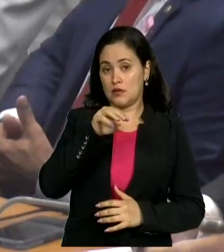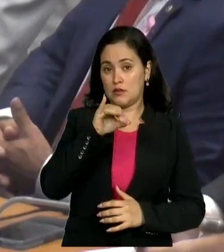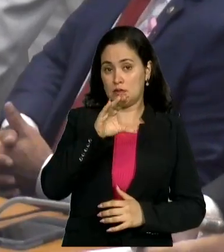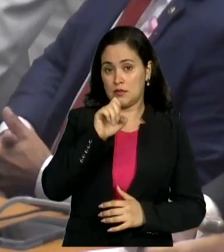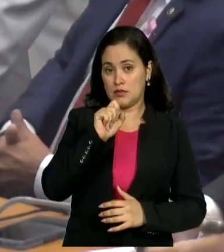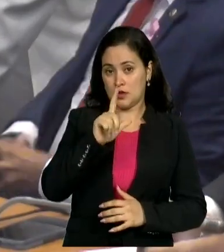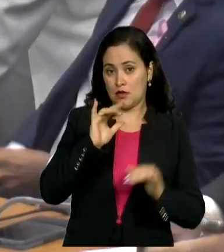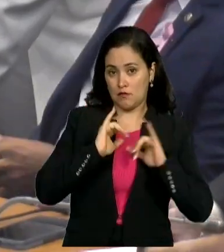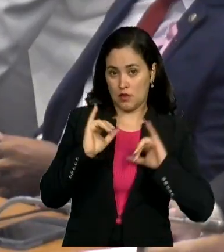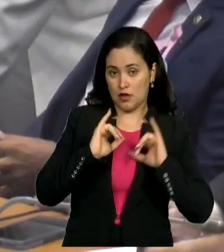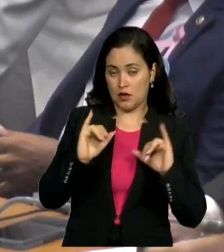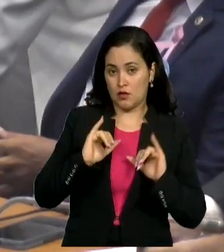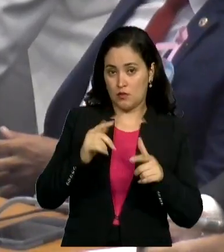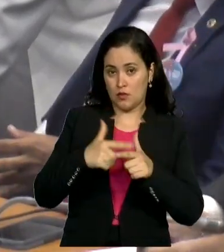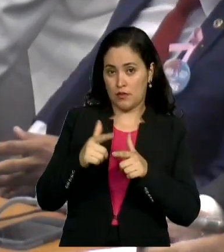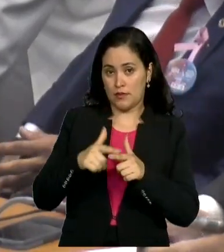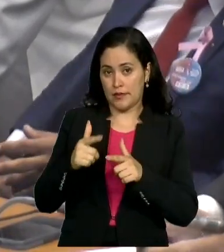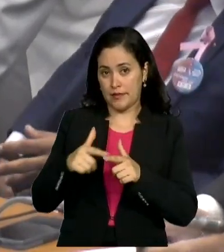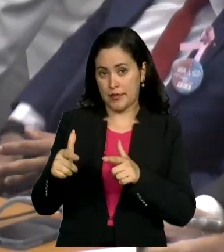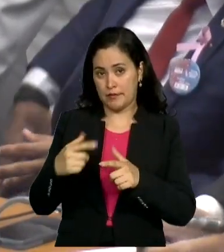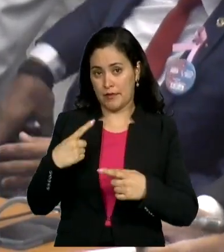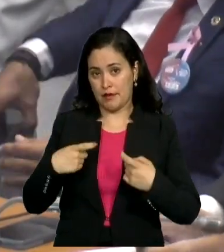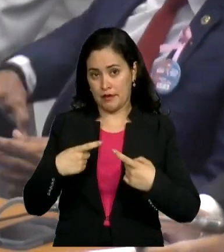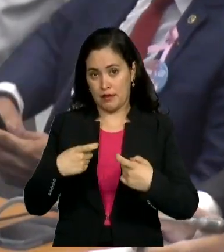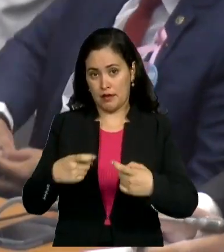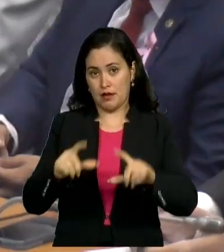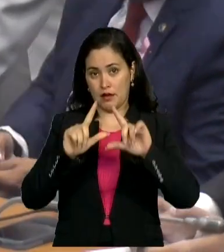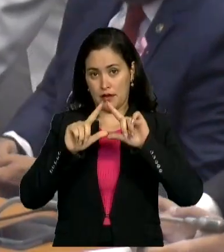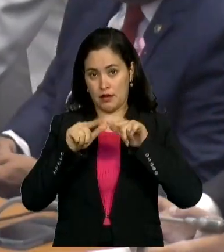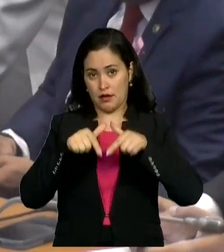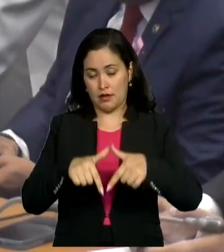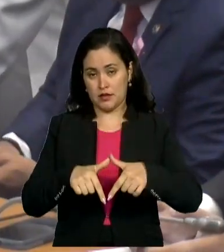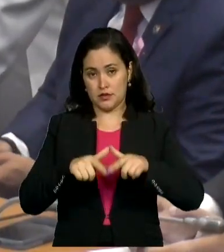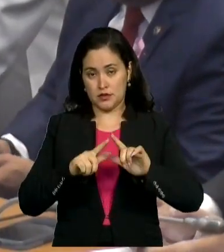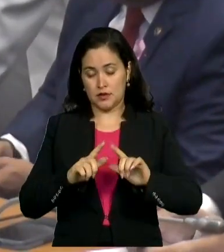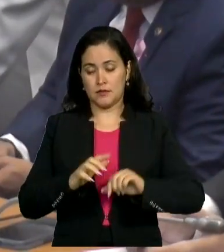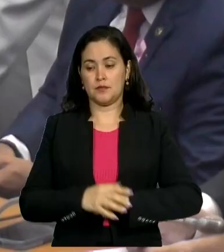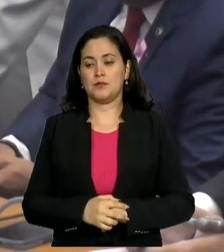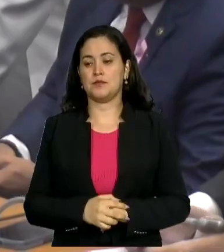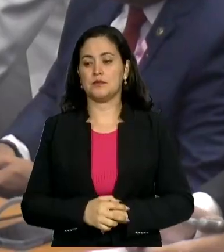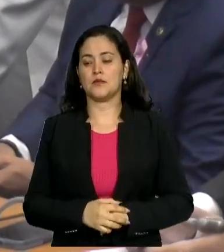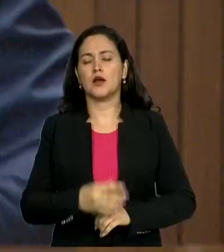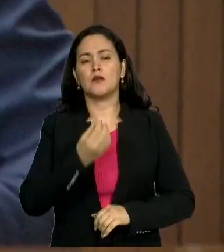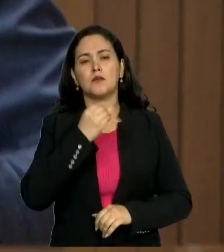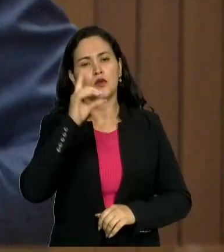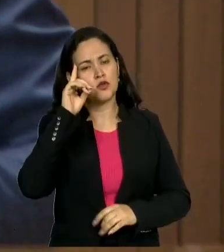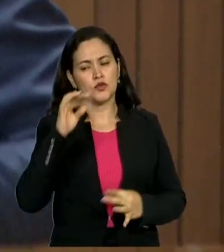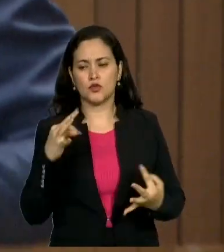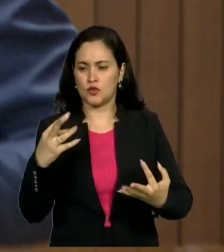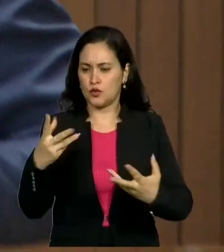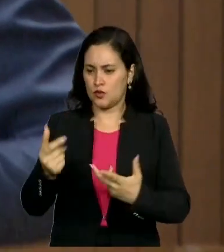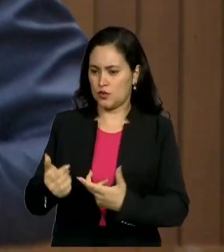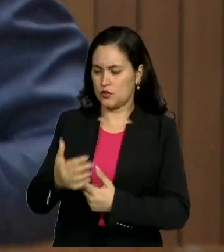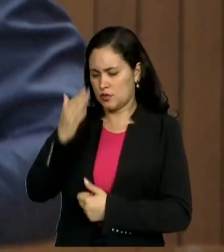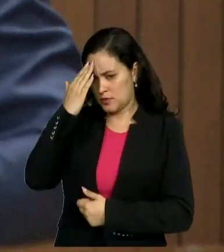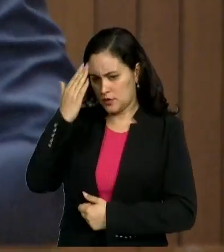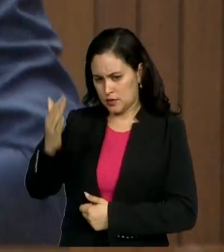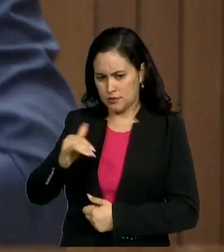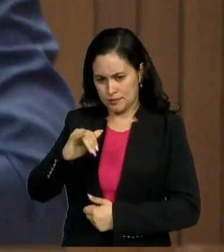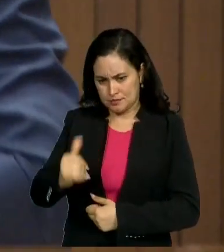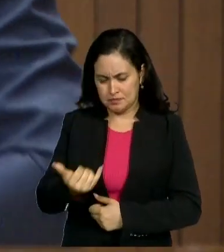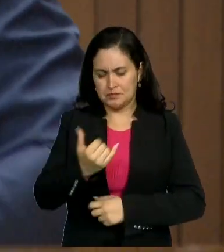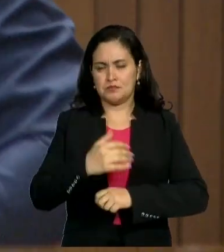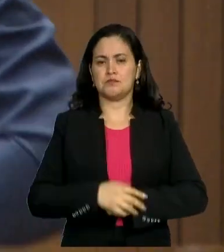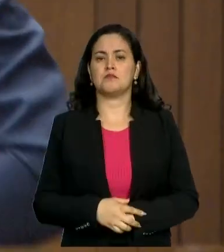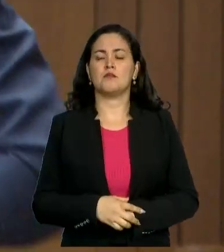Senhora Presidente, Senhores Deputados, quero saudar a todos, agradecer a Deus pela oportunidade. Eu venho aqui tratar de um tema muito